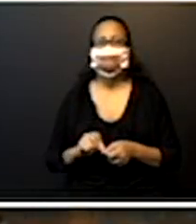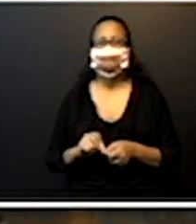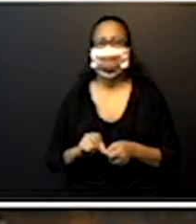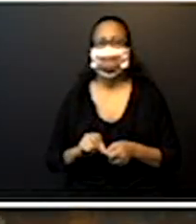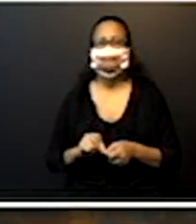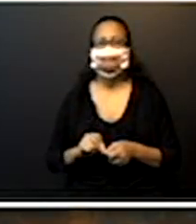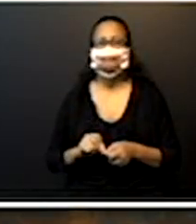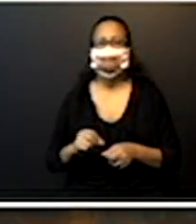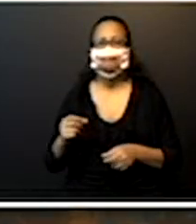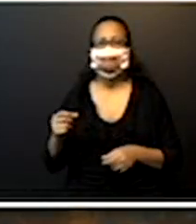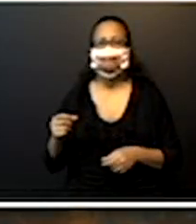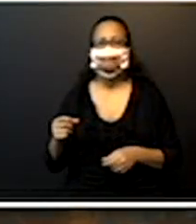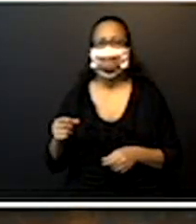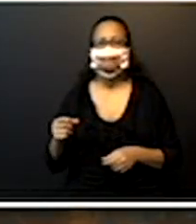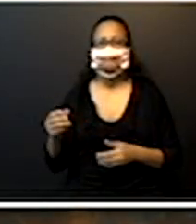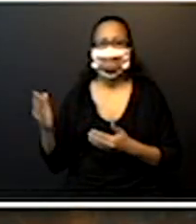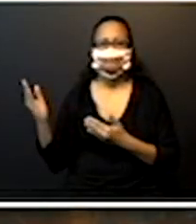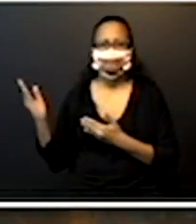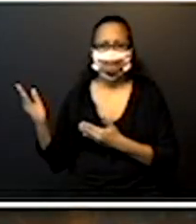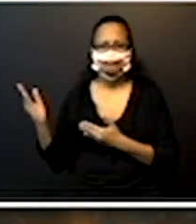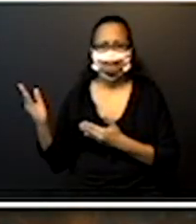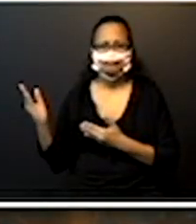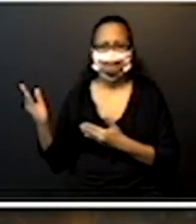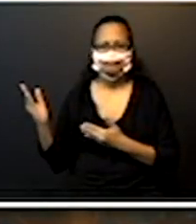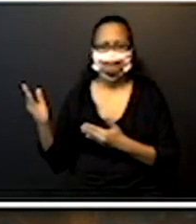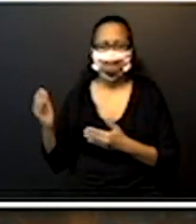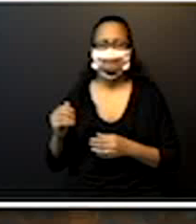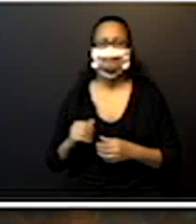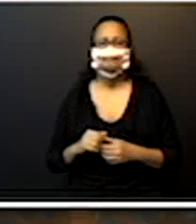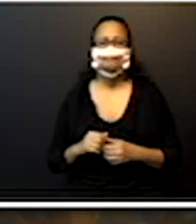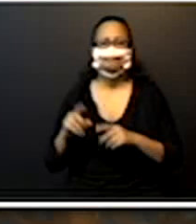vocês e vocês vão fazer o resto, certo?